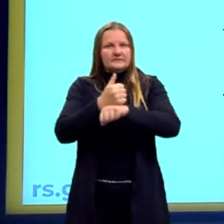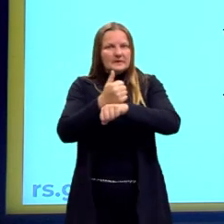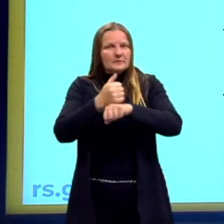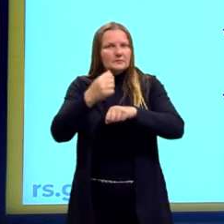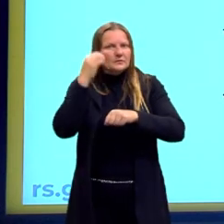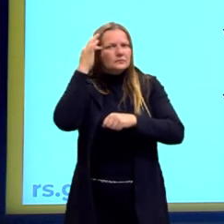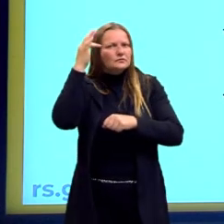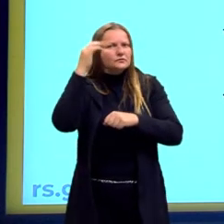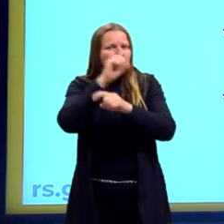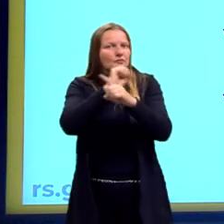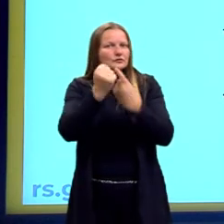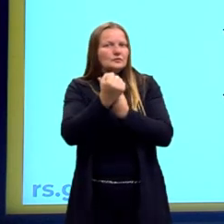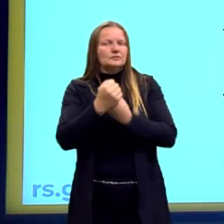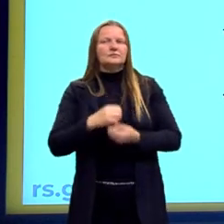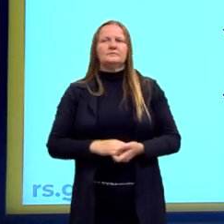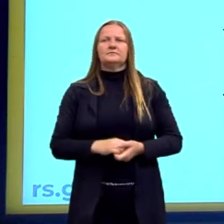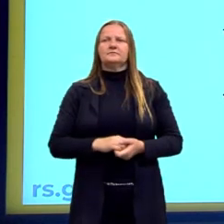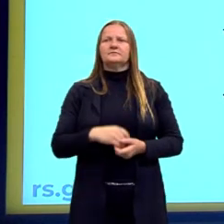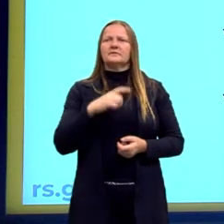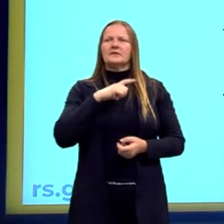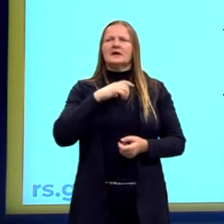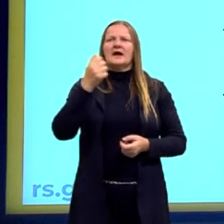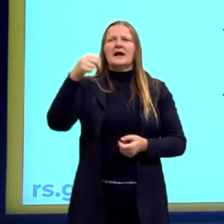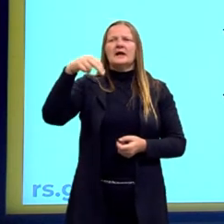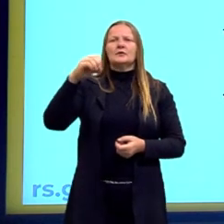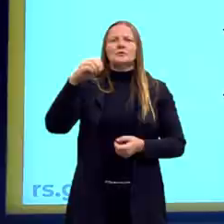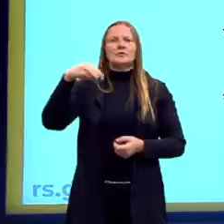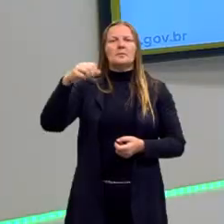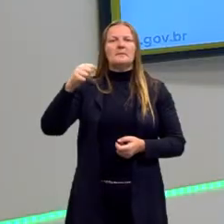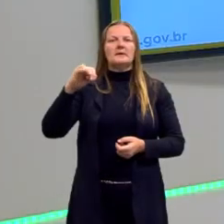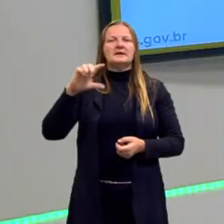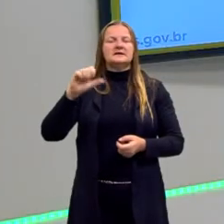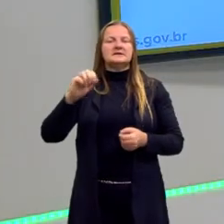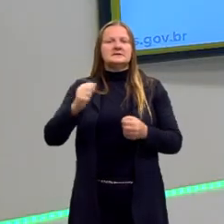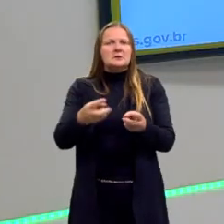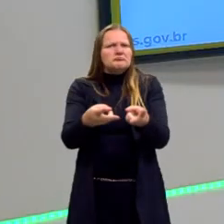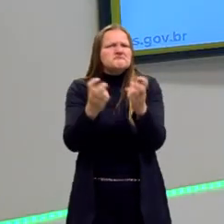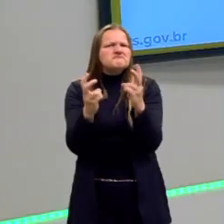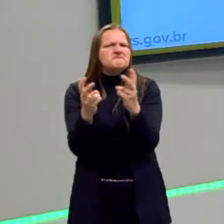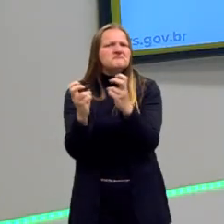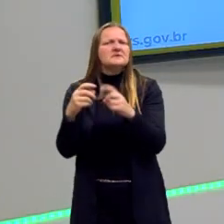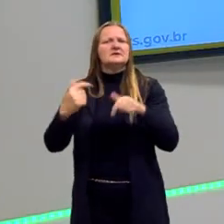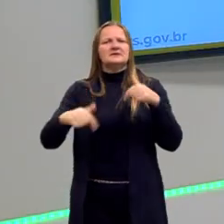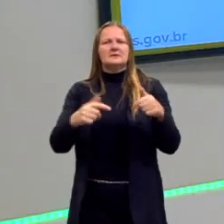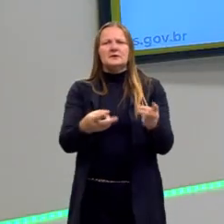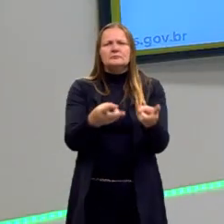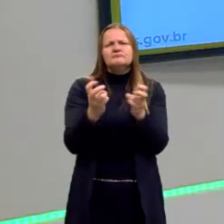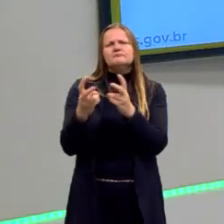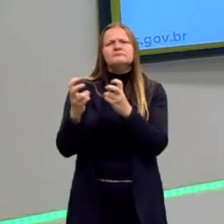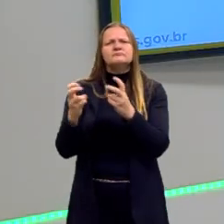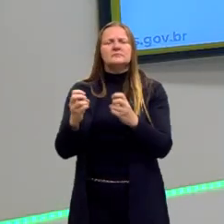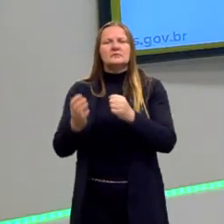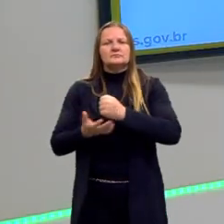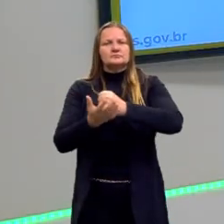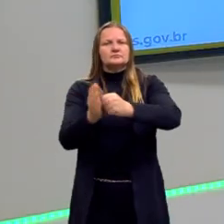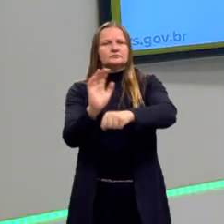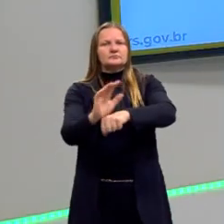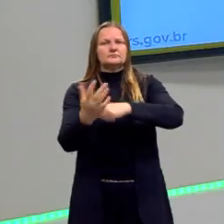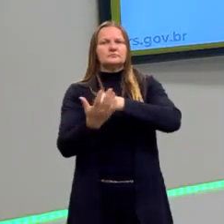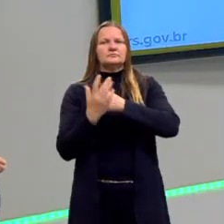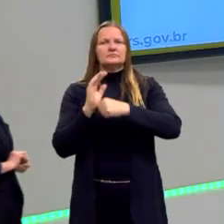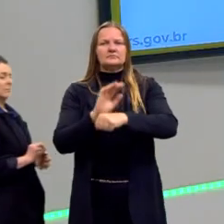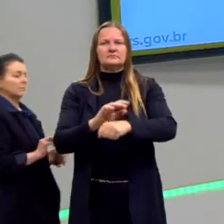A questão das anomalias, quando houvesse exploração, mesmo nessa perspectiva de solidariedade,